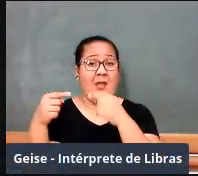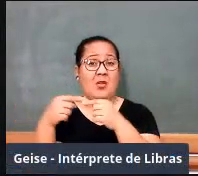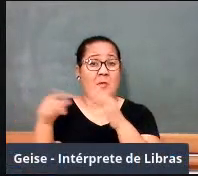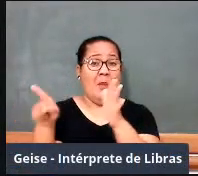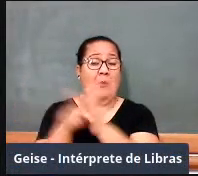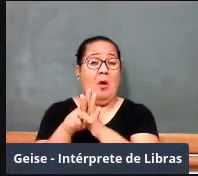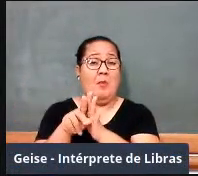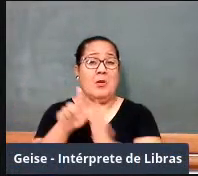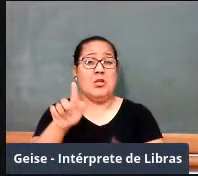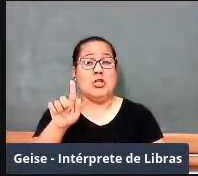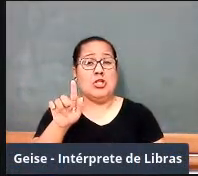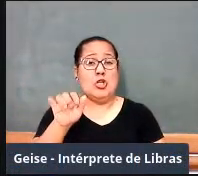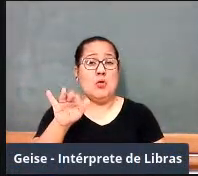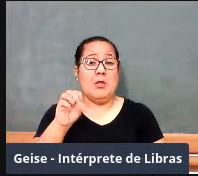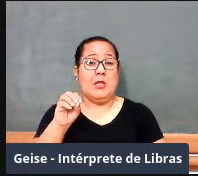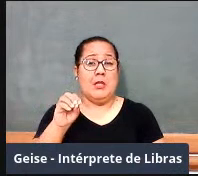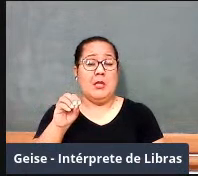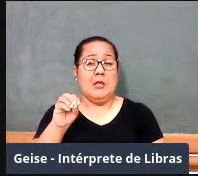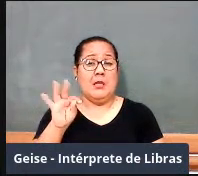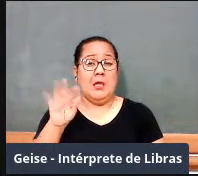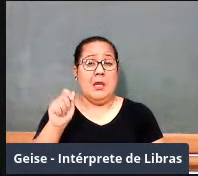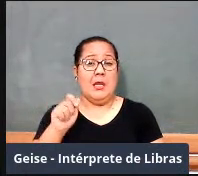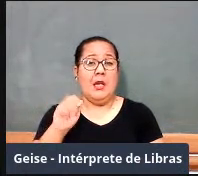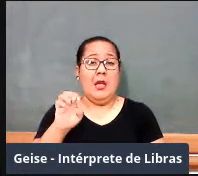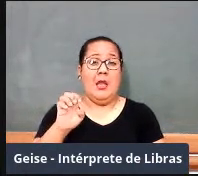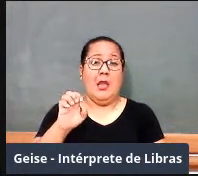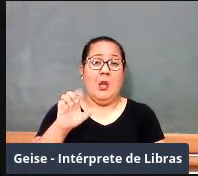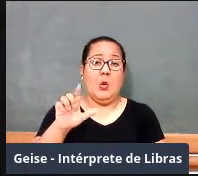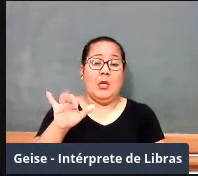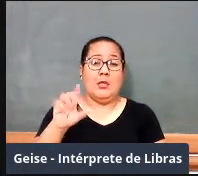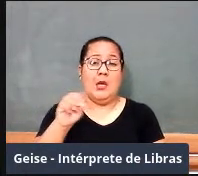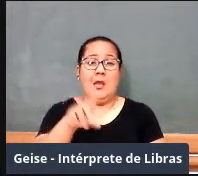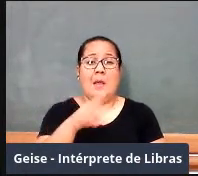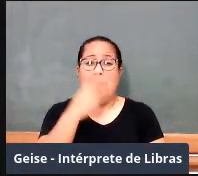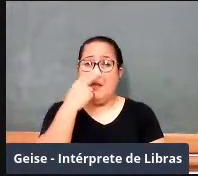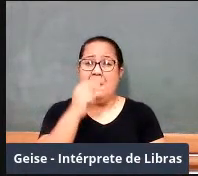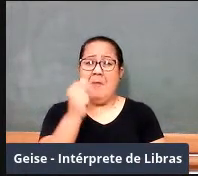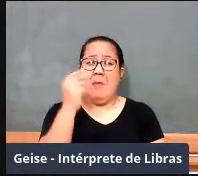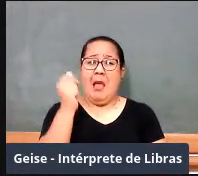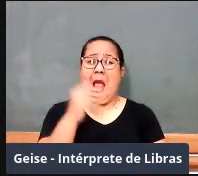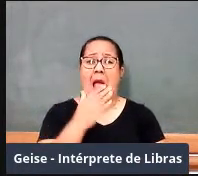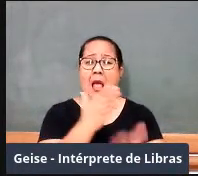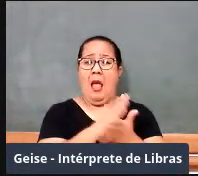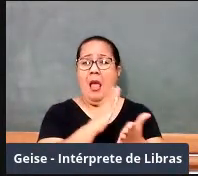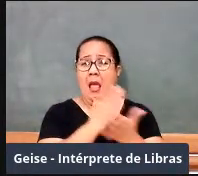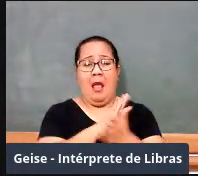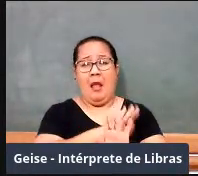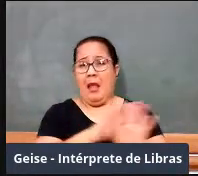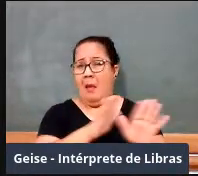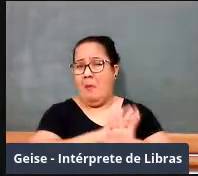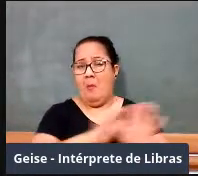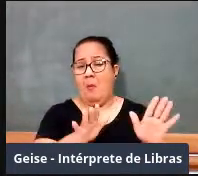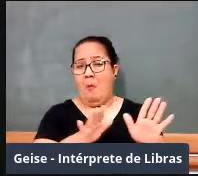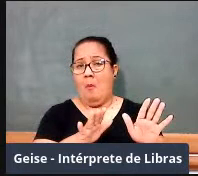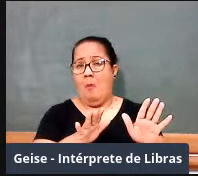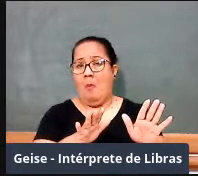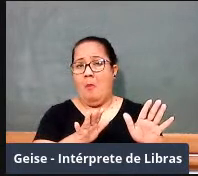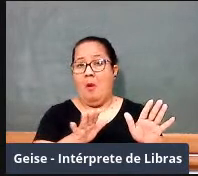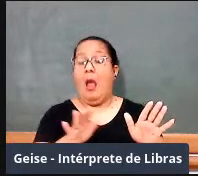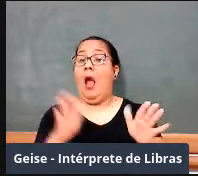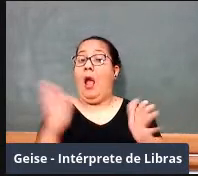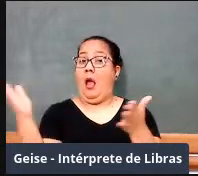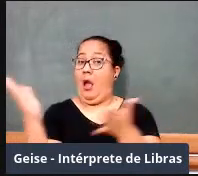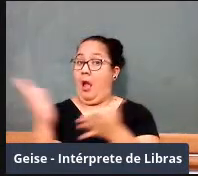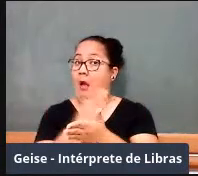morta. Então, isso diziam os matemáticos, na defesa de que deve-se abandonar essa coisa de tratar